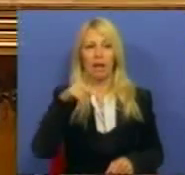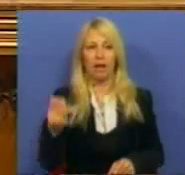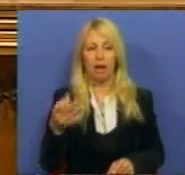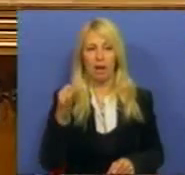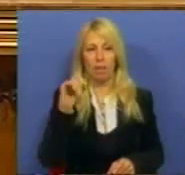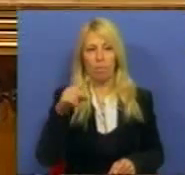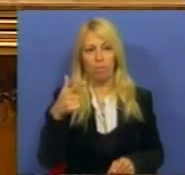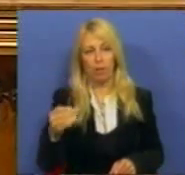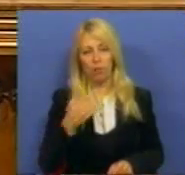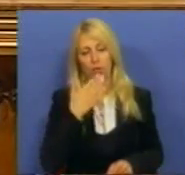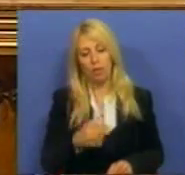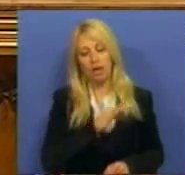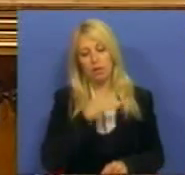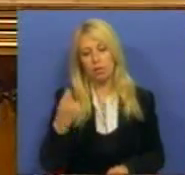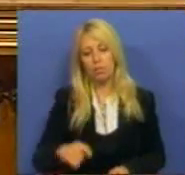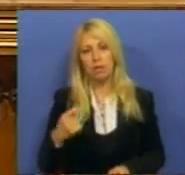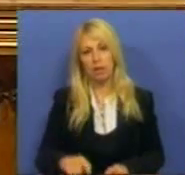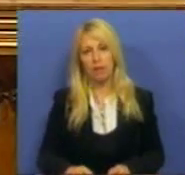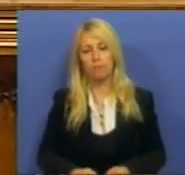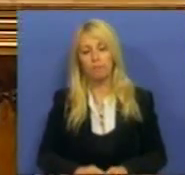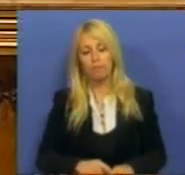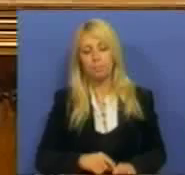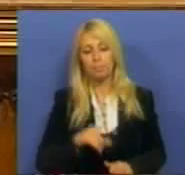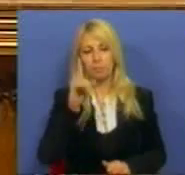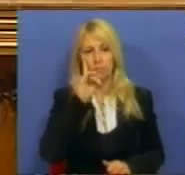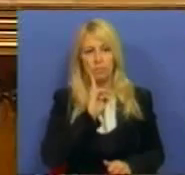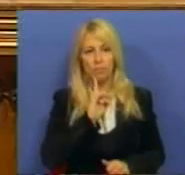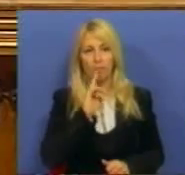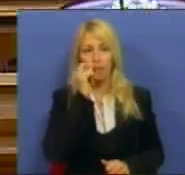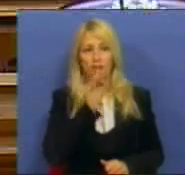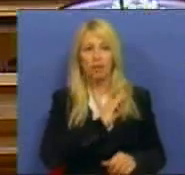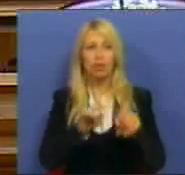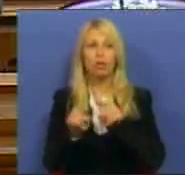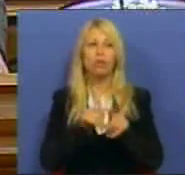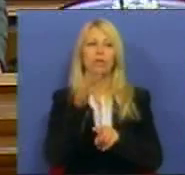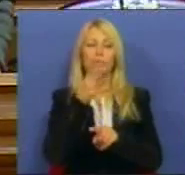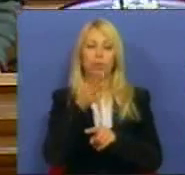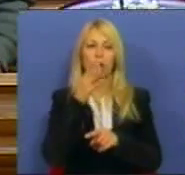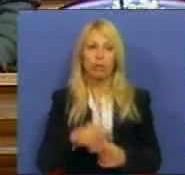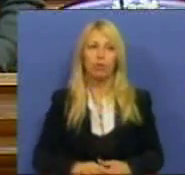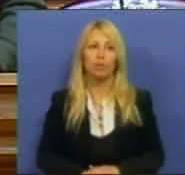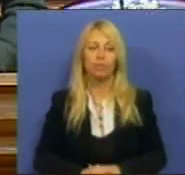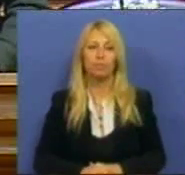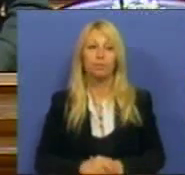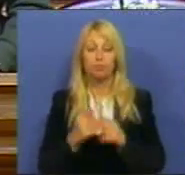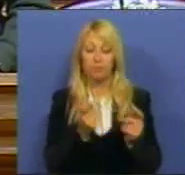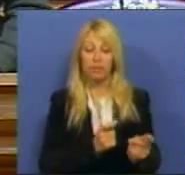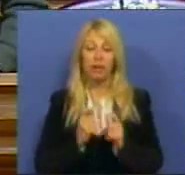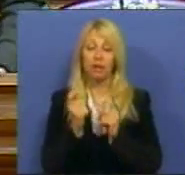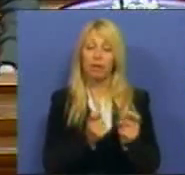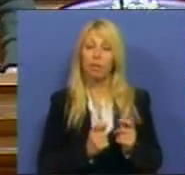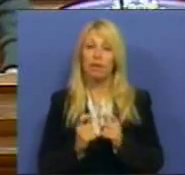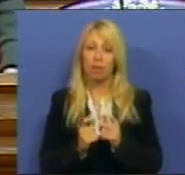Muito obrigada, Sr. Presidente, Sras. e Srs. Deputados. Debatemos